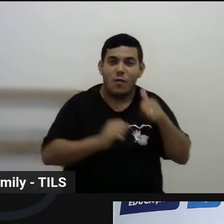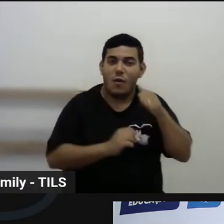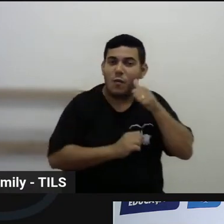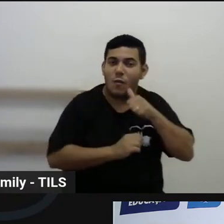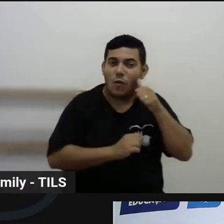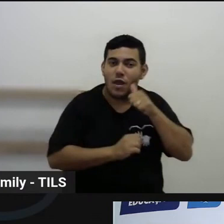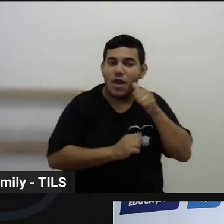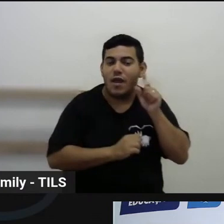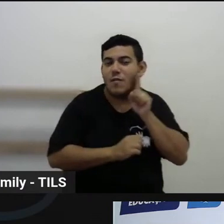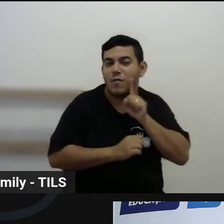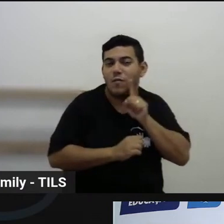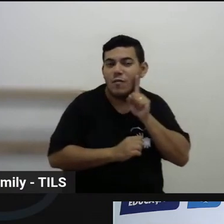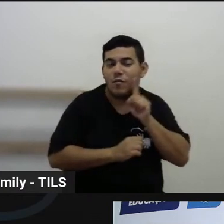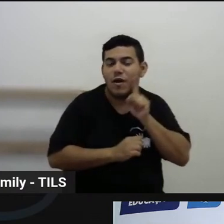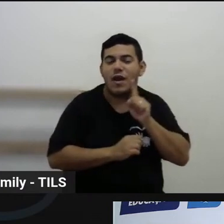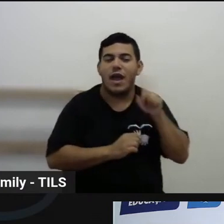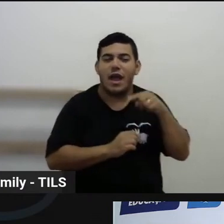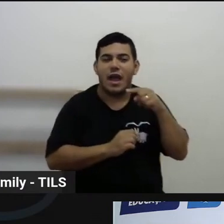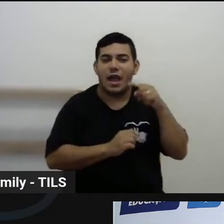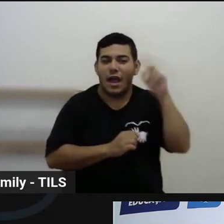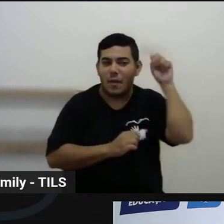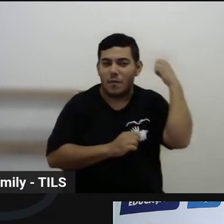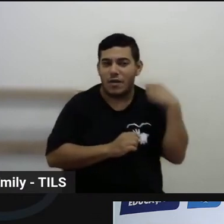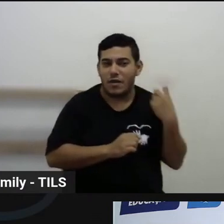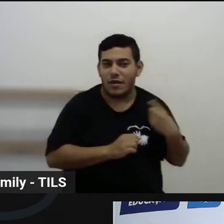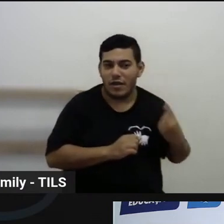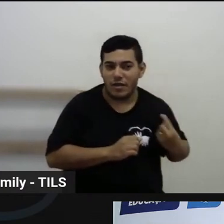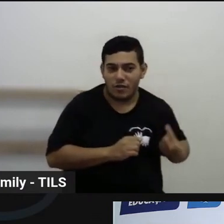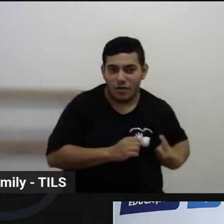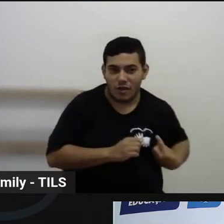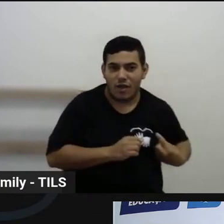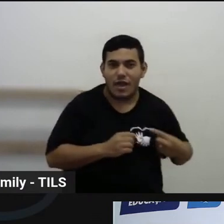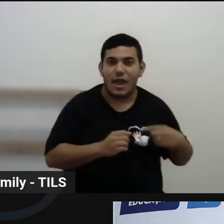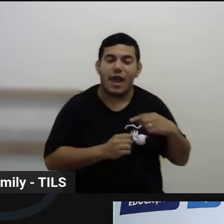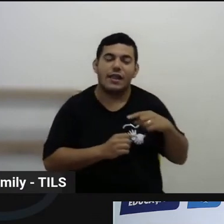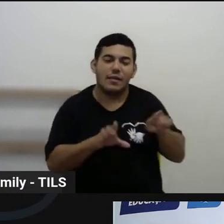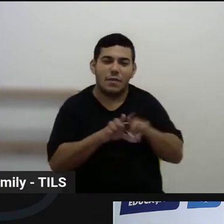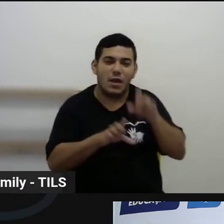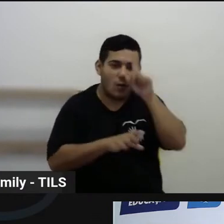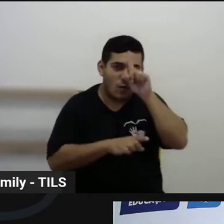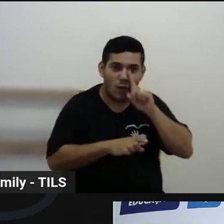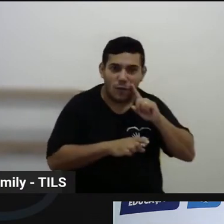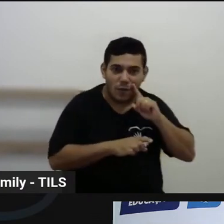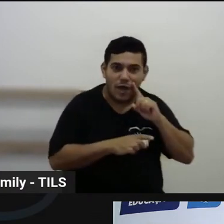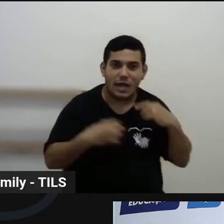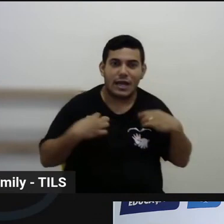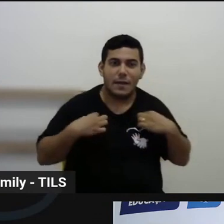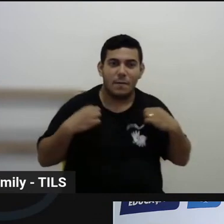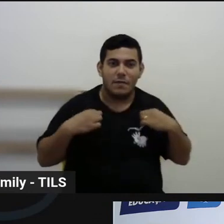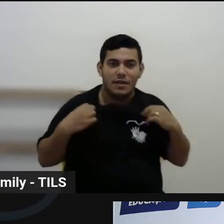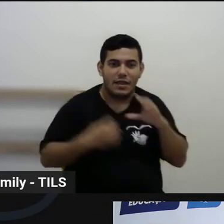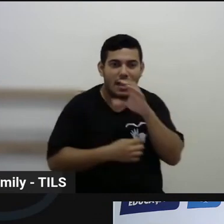clara, dos cabelos casteados, com luzes e uma camisa laranja.